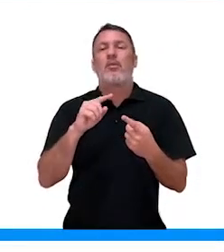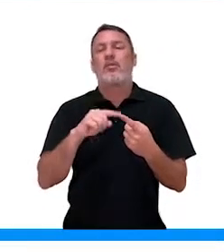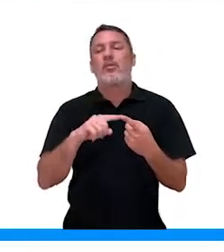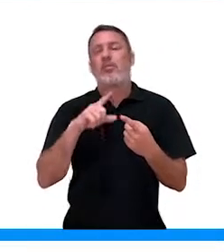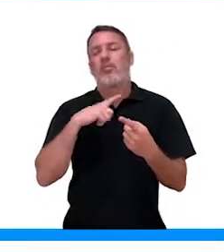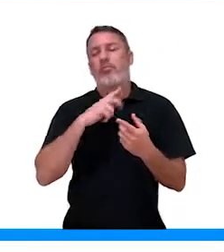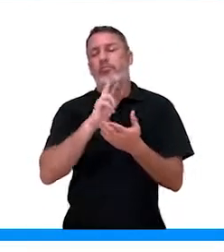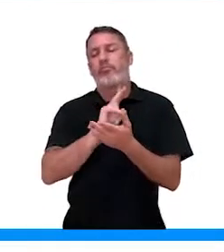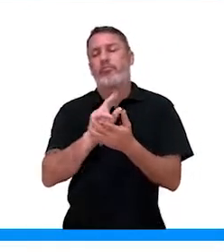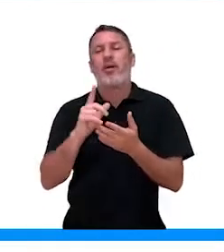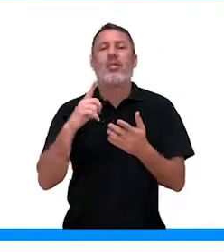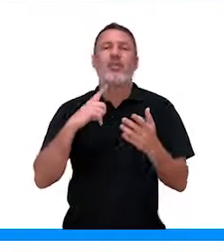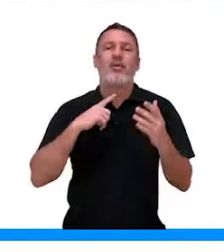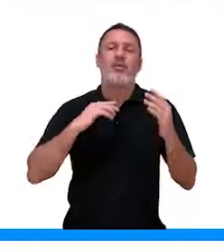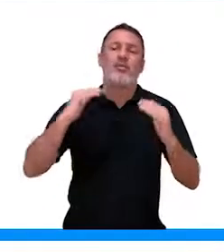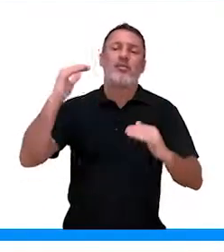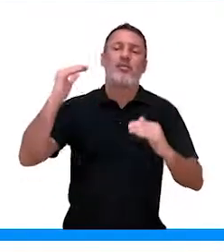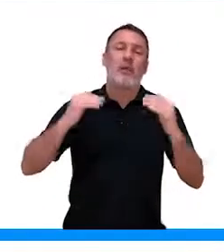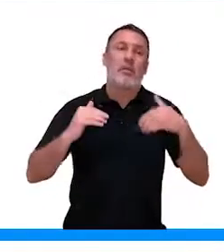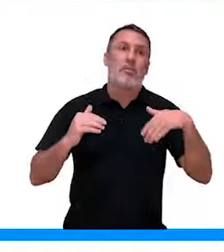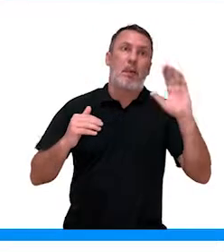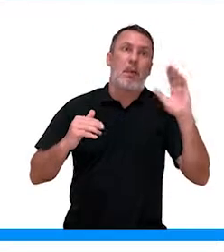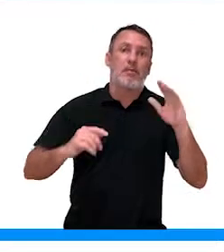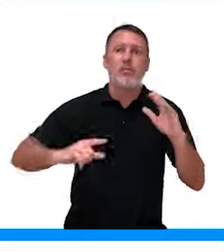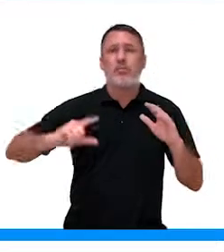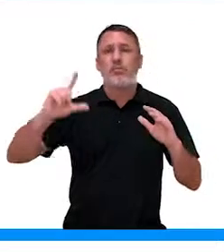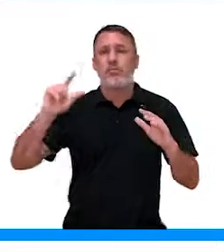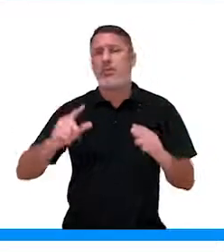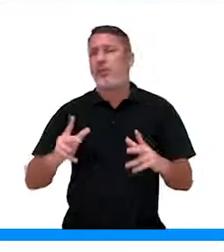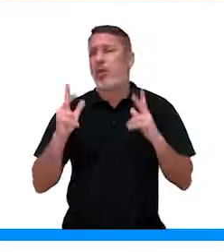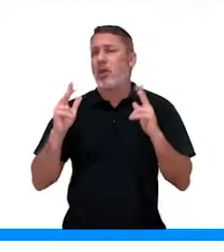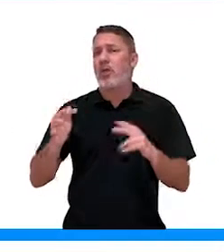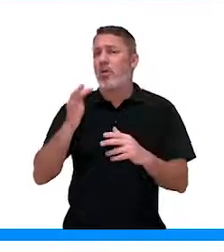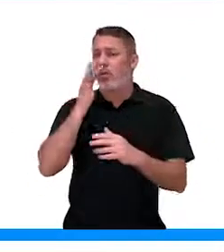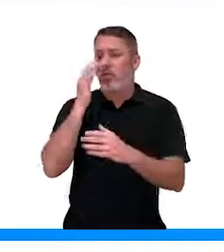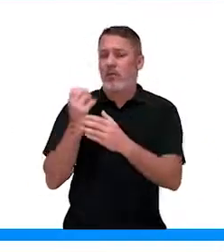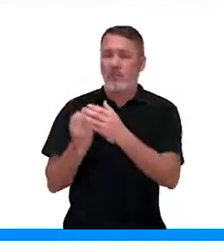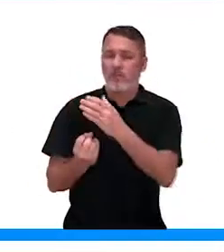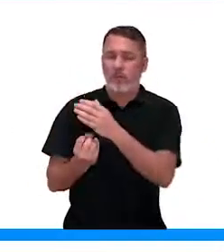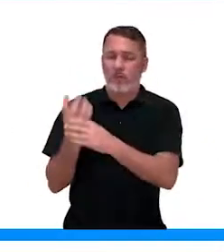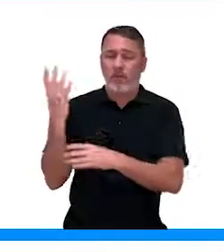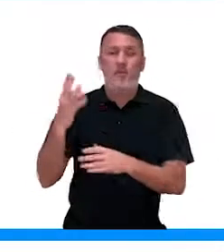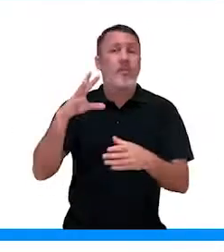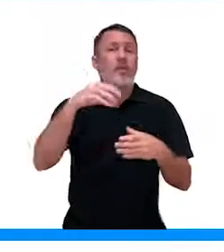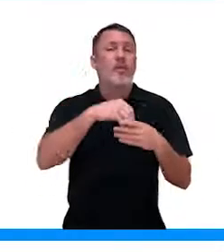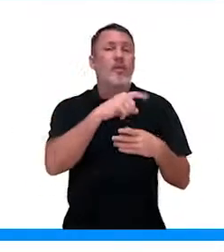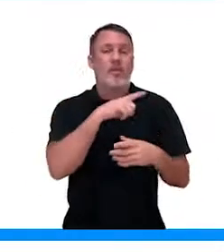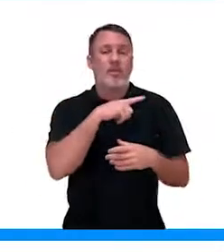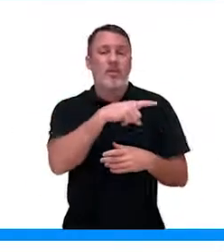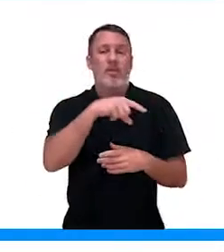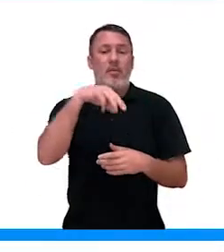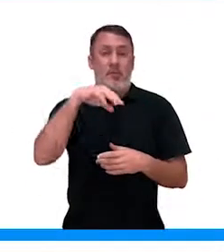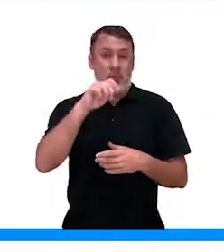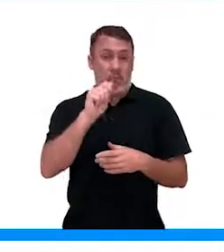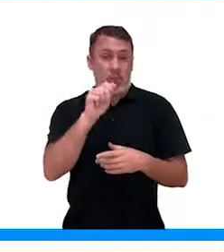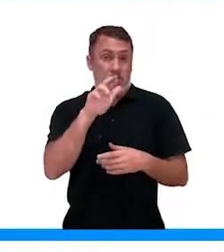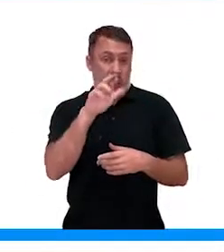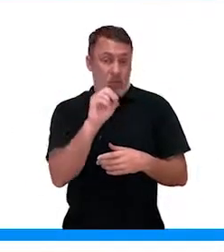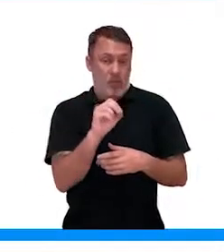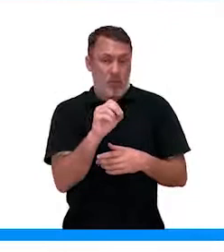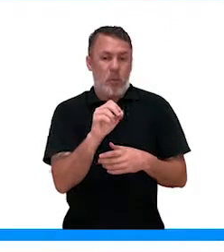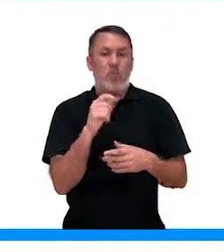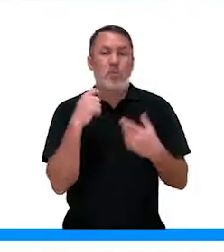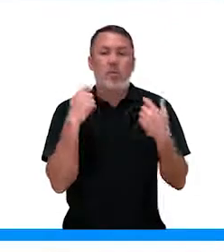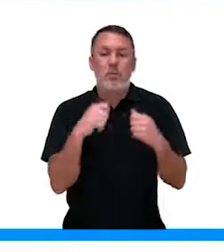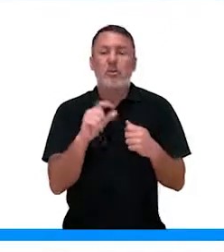quantidade. Então é a mesma coisa. Quem estão caracterizados aí dentro dos macroelementos? As plantas vão